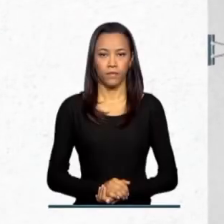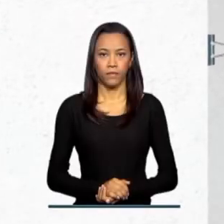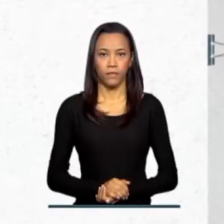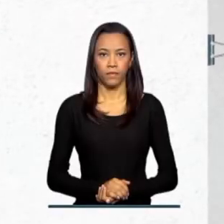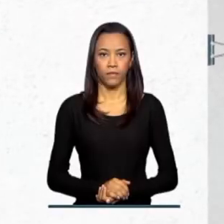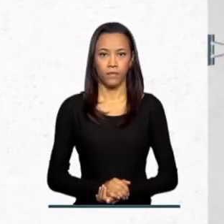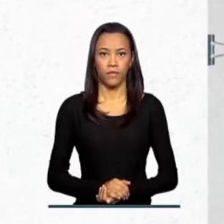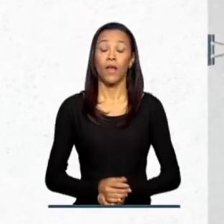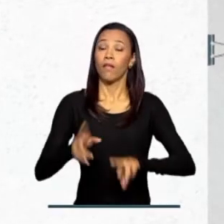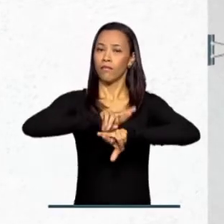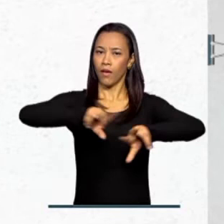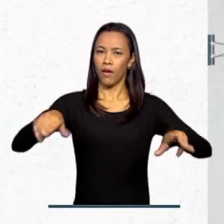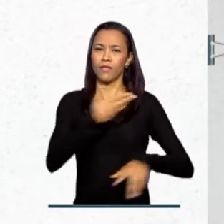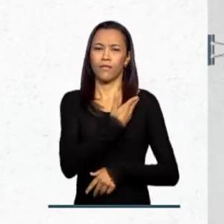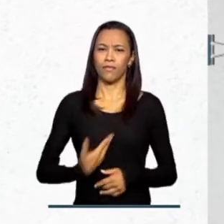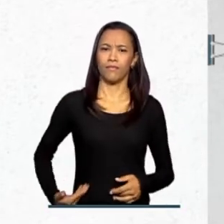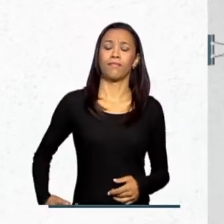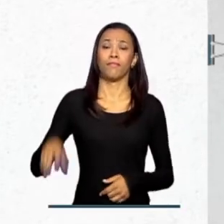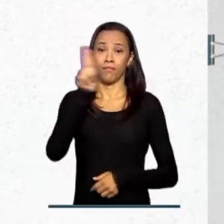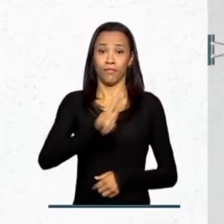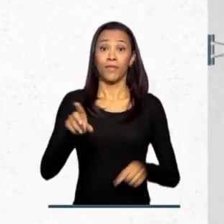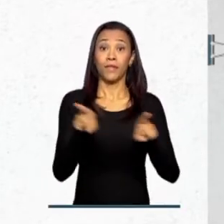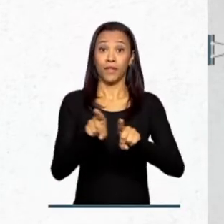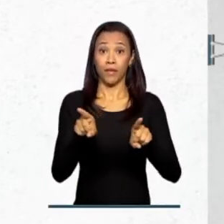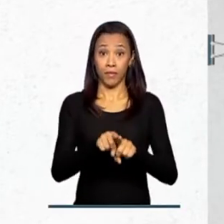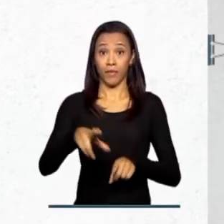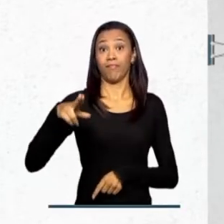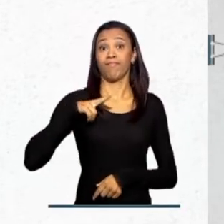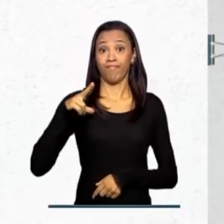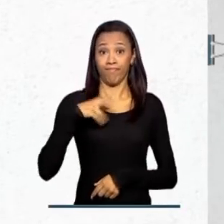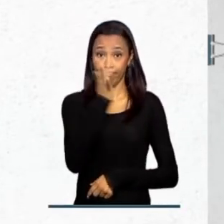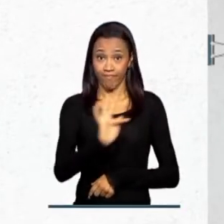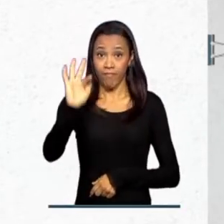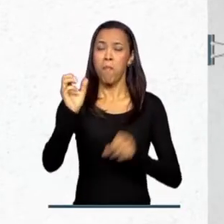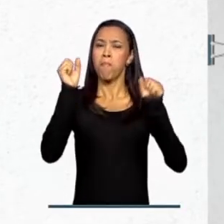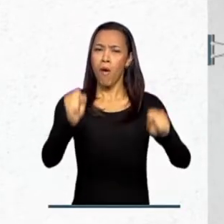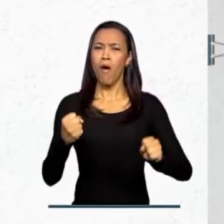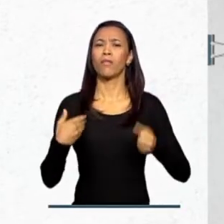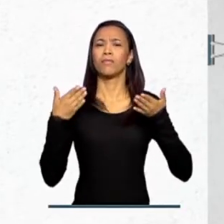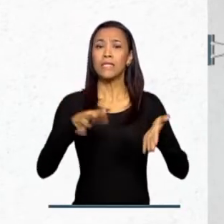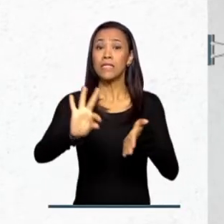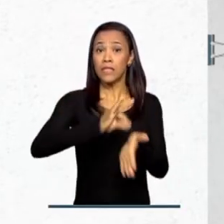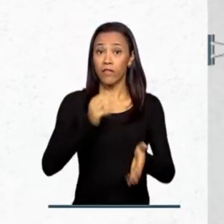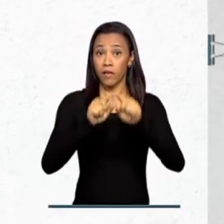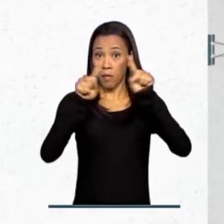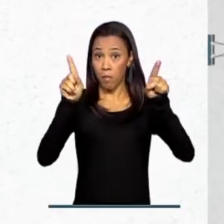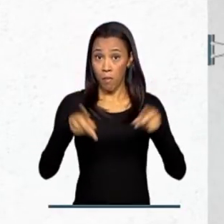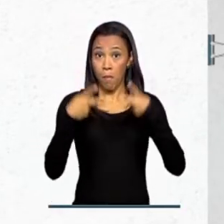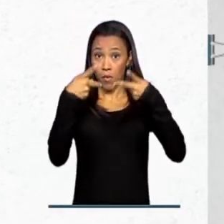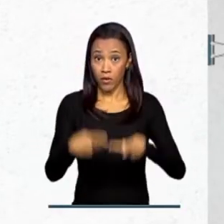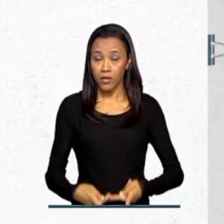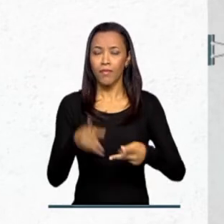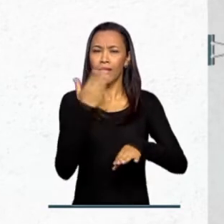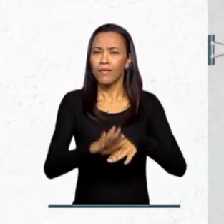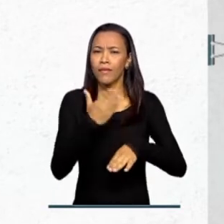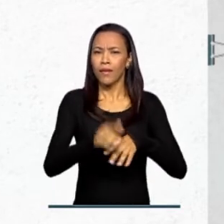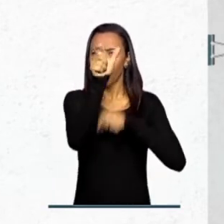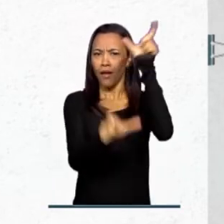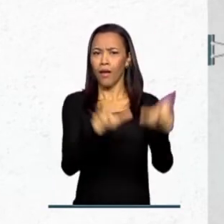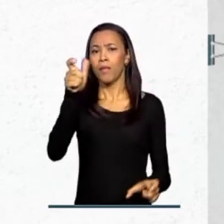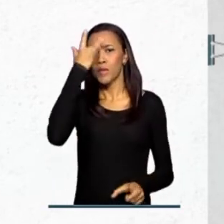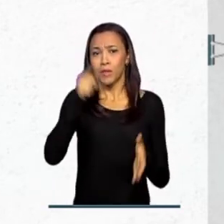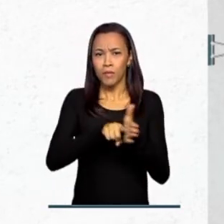Instituições de ensino superior públicas e privadas podem escrever projetos para capacitar pesquisadores em tecnologia